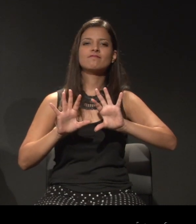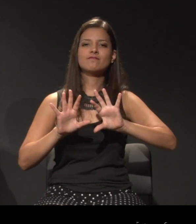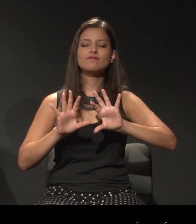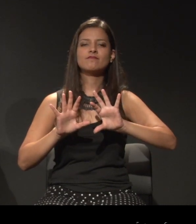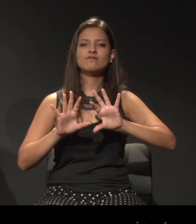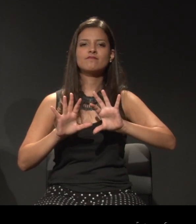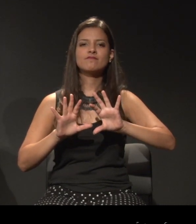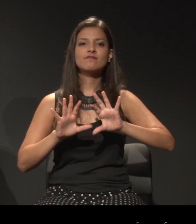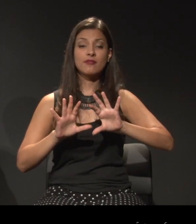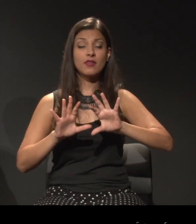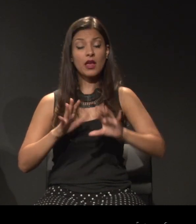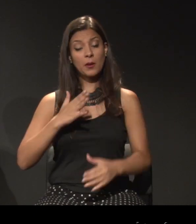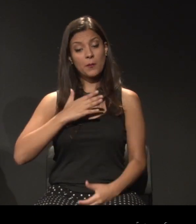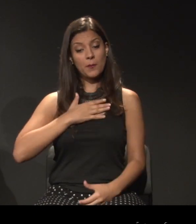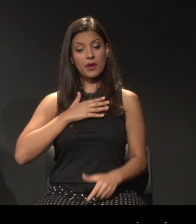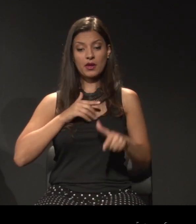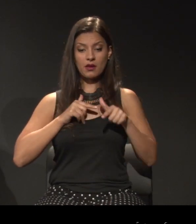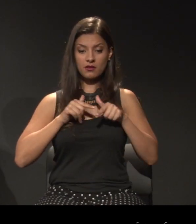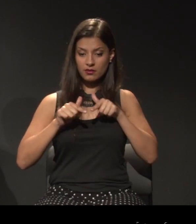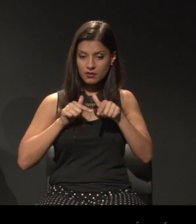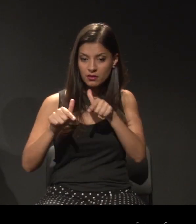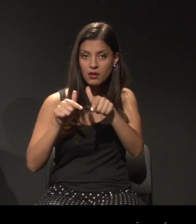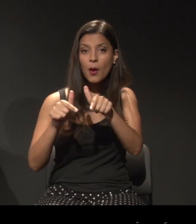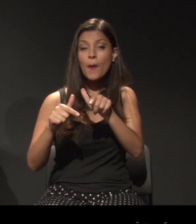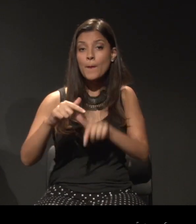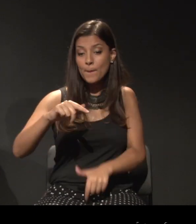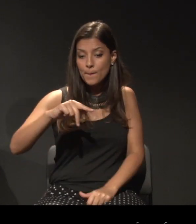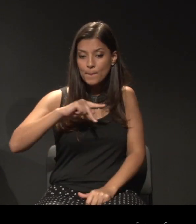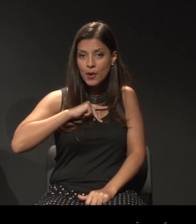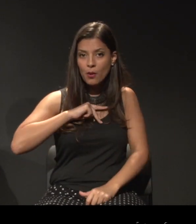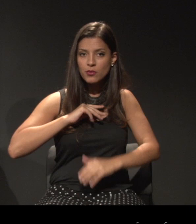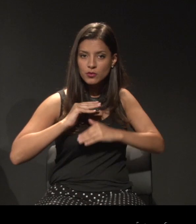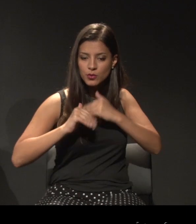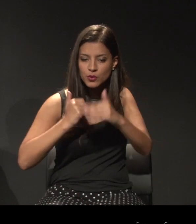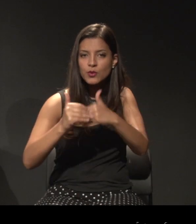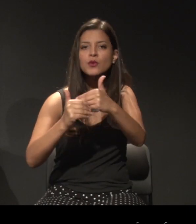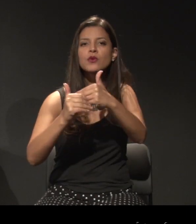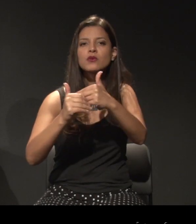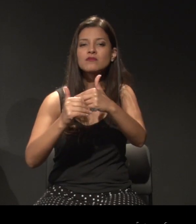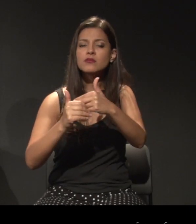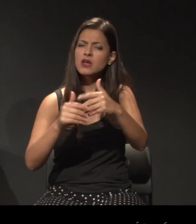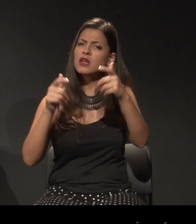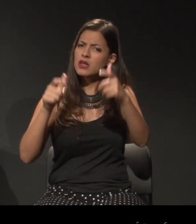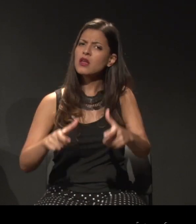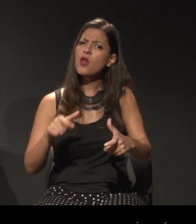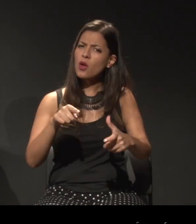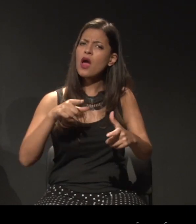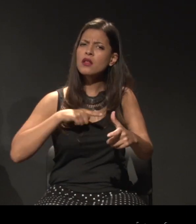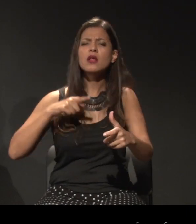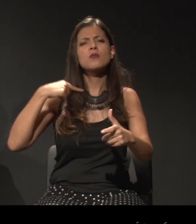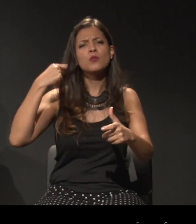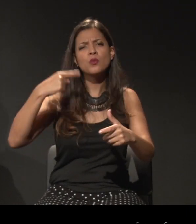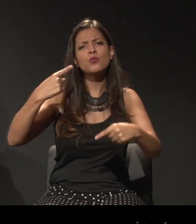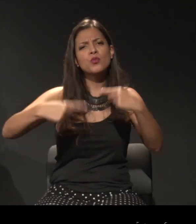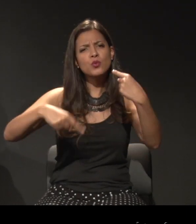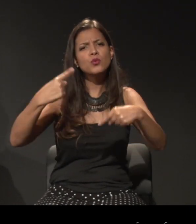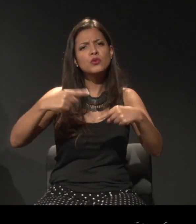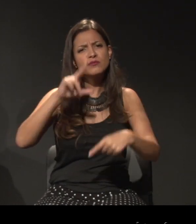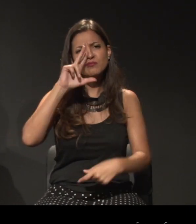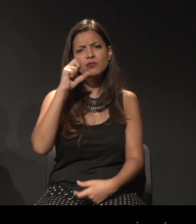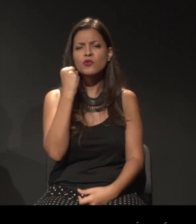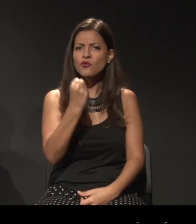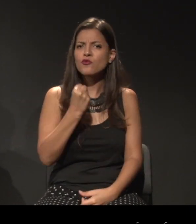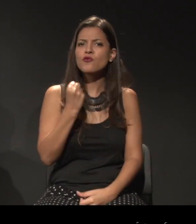criando uma carreira própria, e esse é um lugar político muito intenso, que